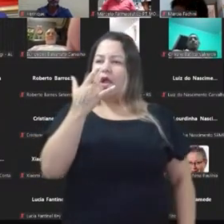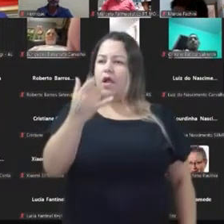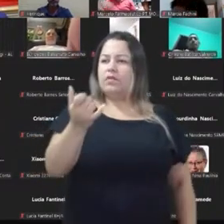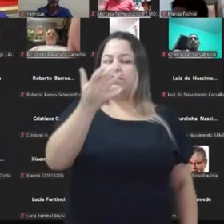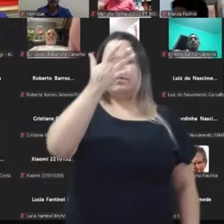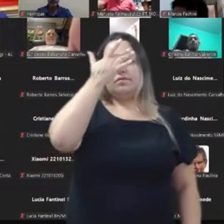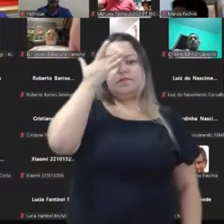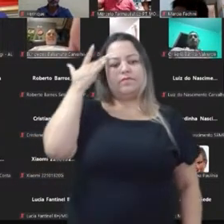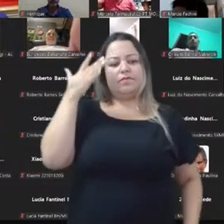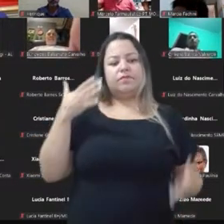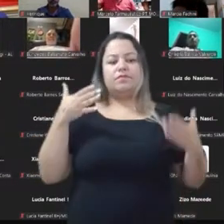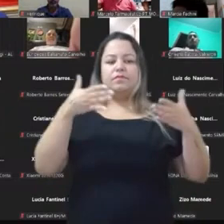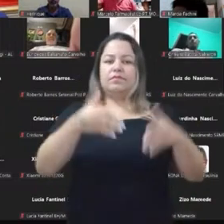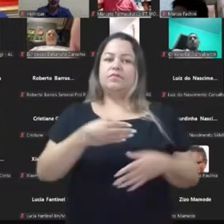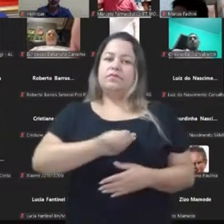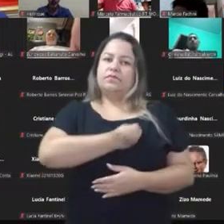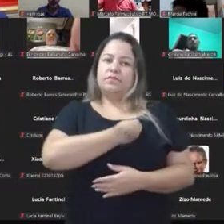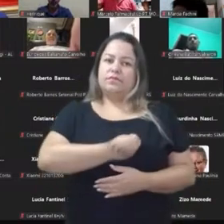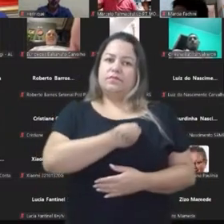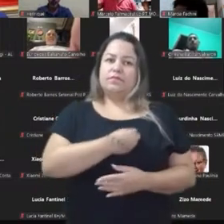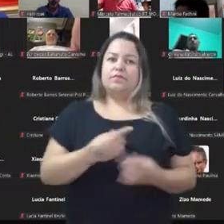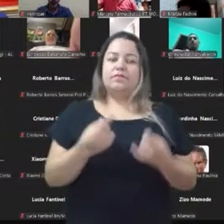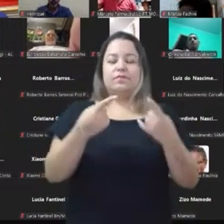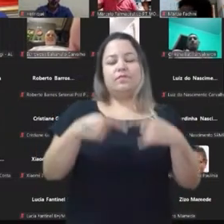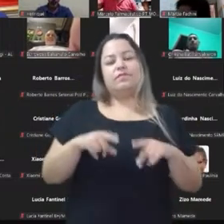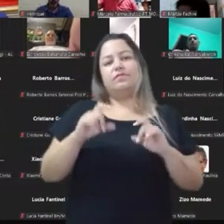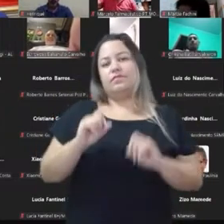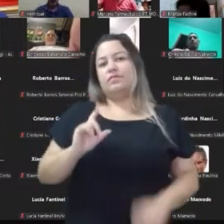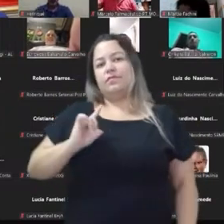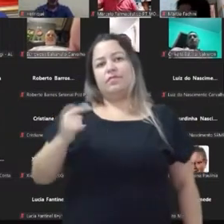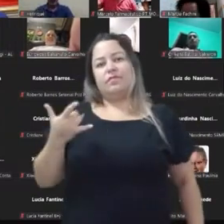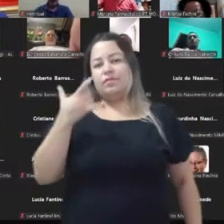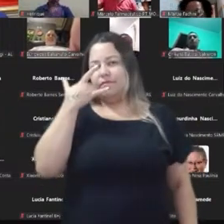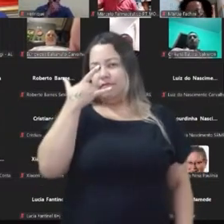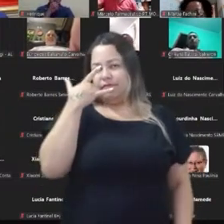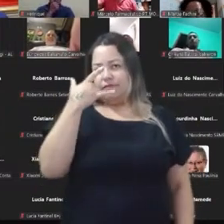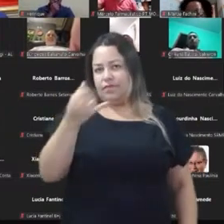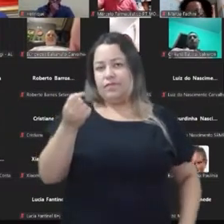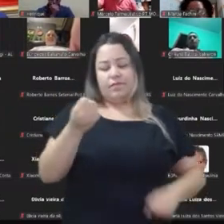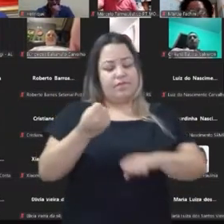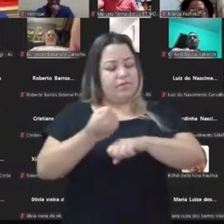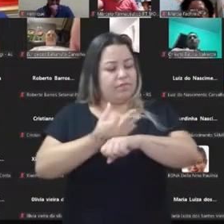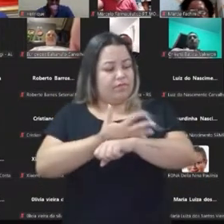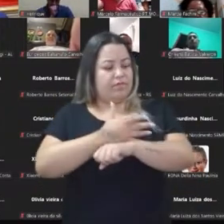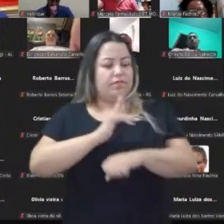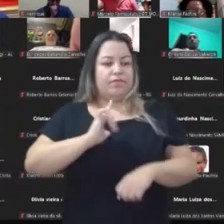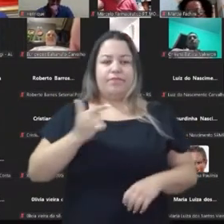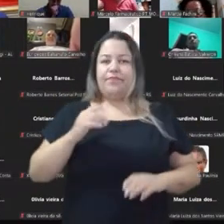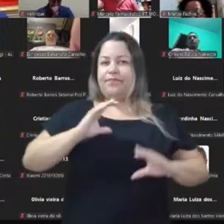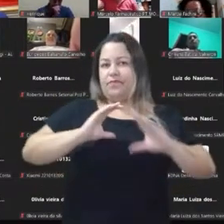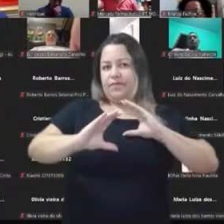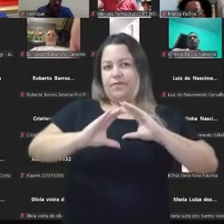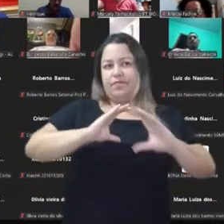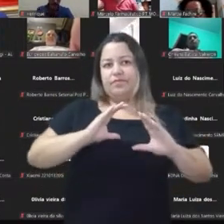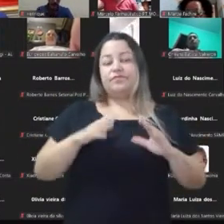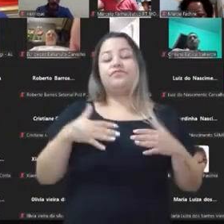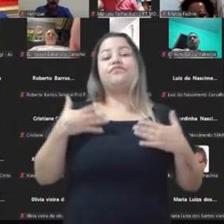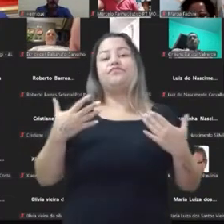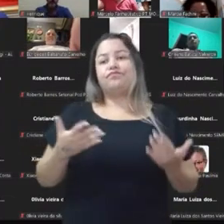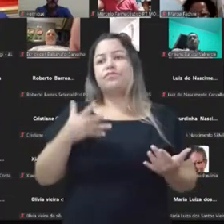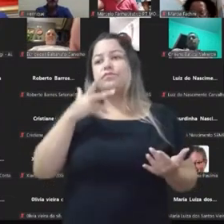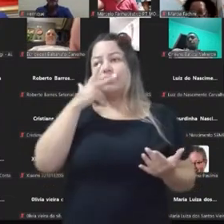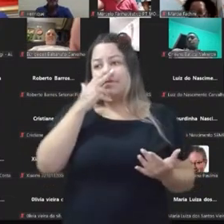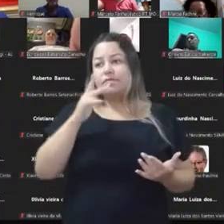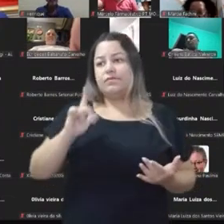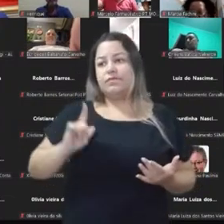participarem da política, não existe esse encantamento, essa emoção sem a comunicação, e acho que a gente também deve